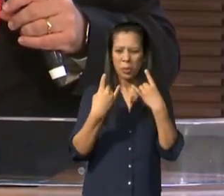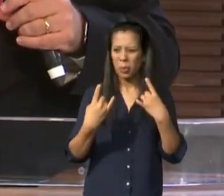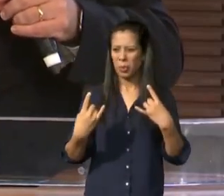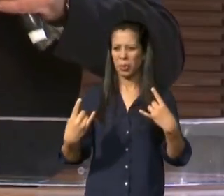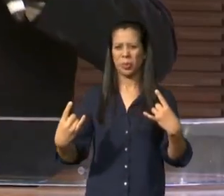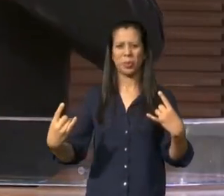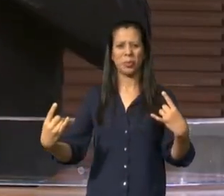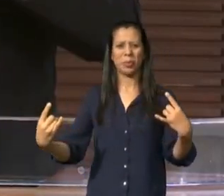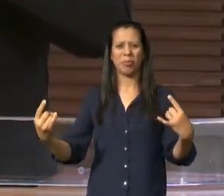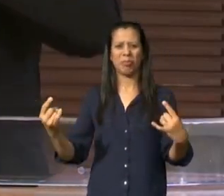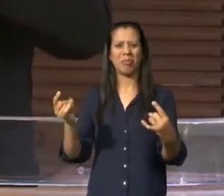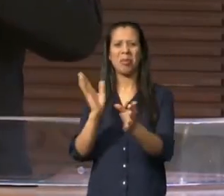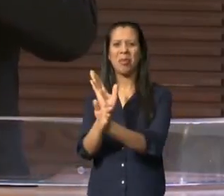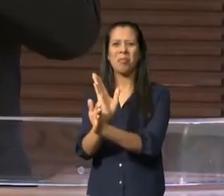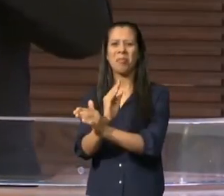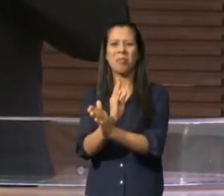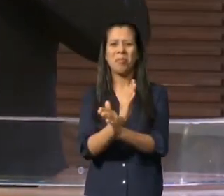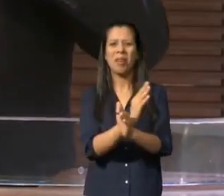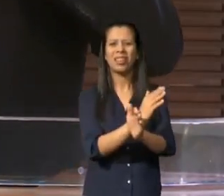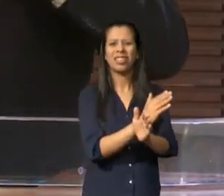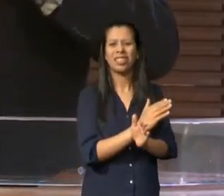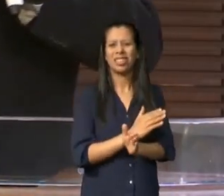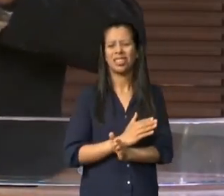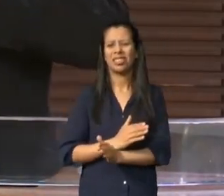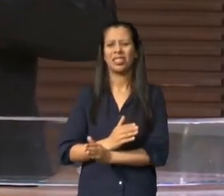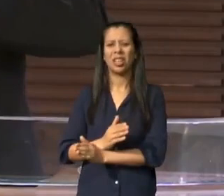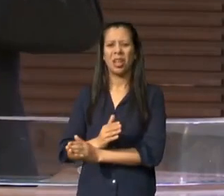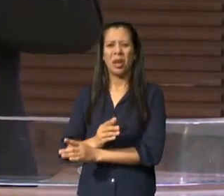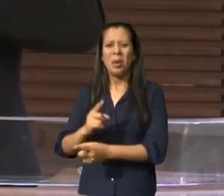primeiro pecado cobiça